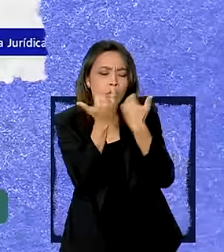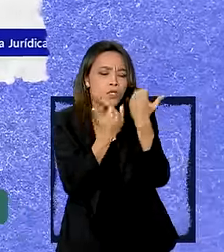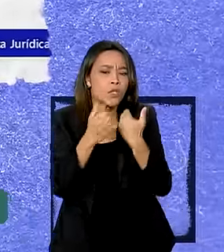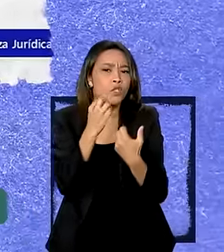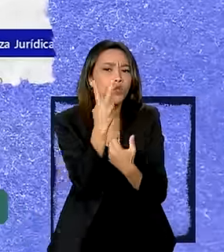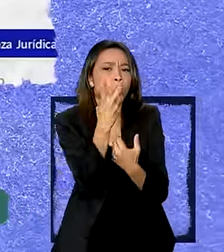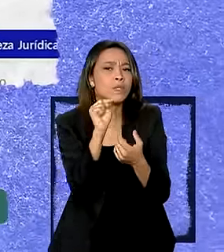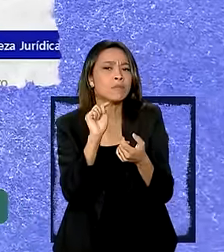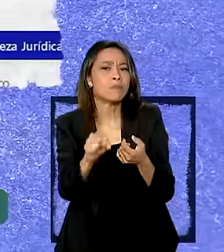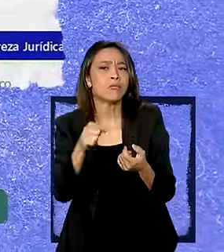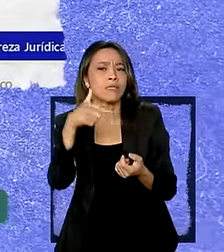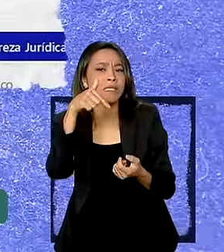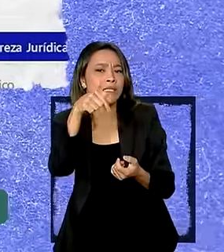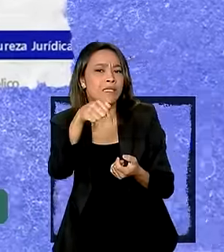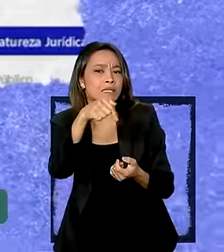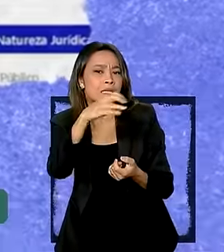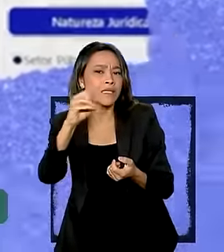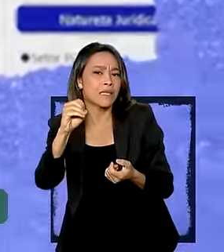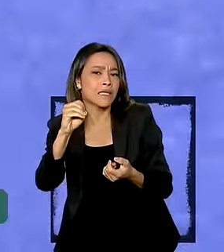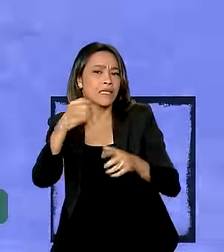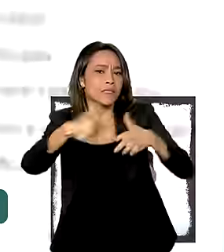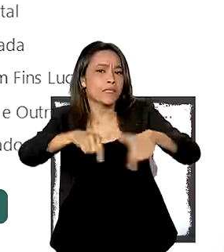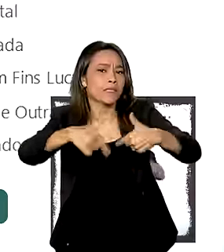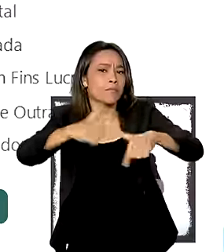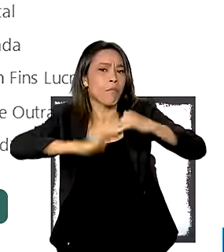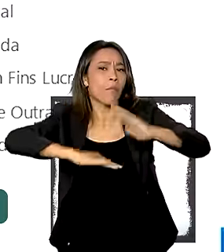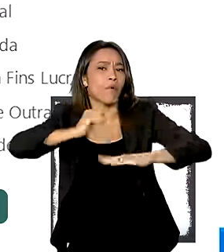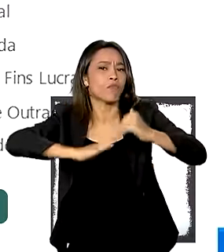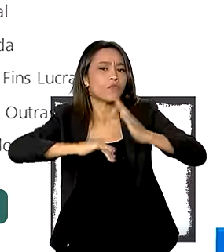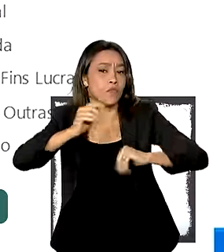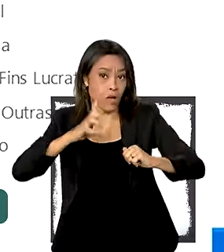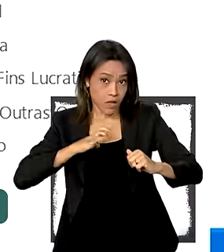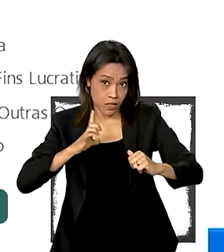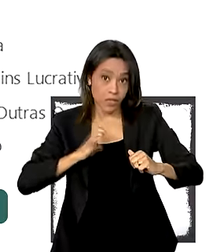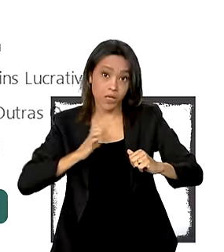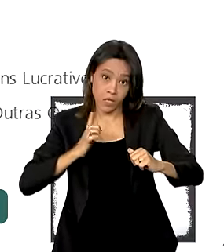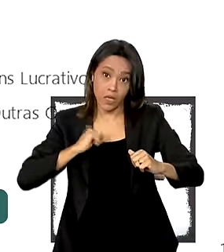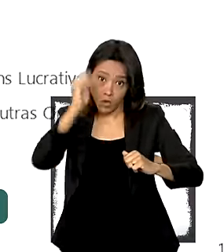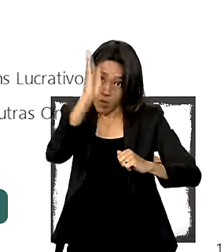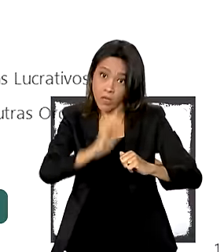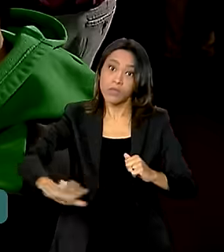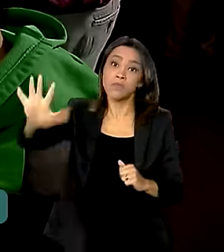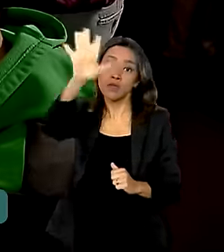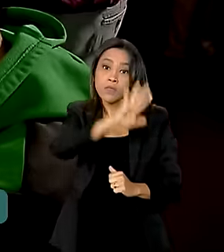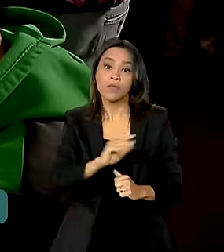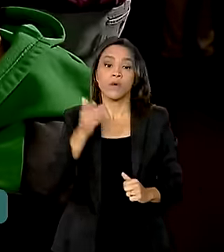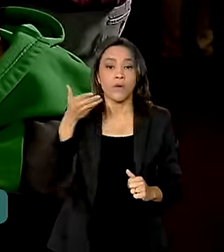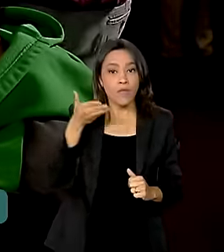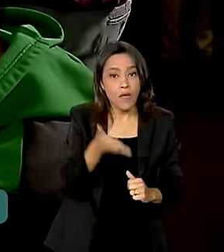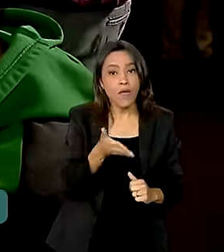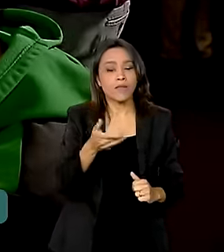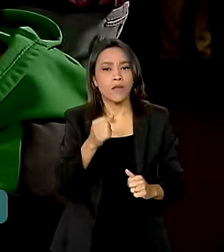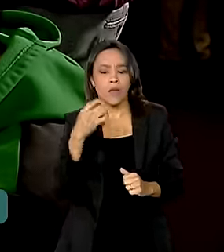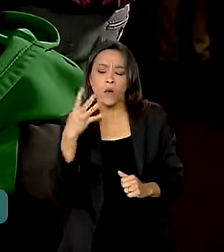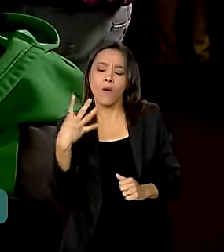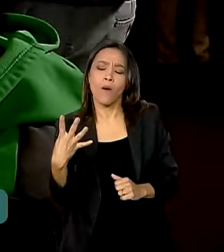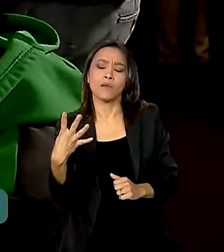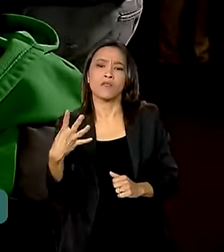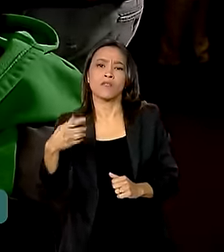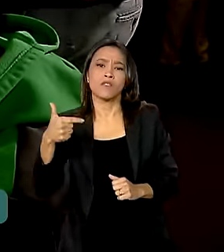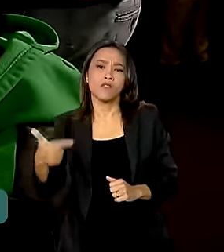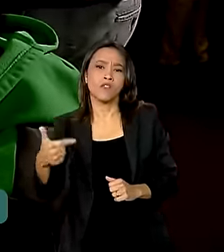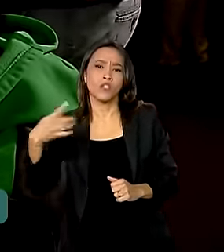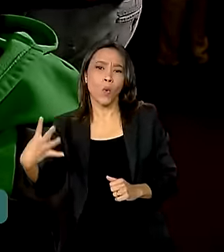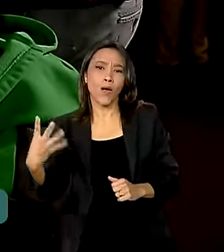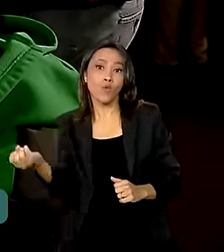2.700 ocupações existentes no mercado de trabalho brasileiro, além de 424